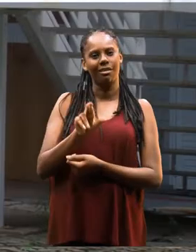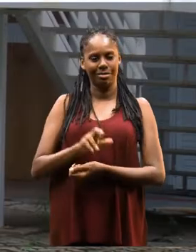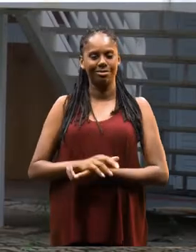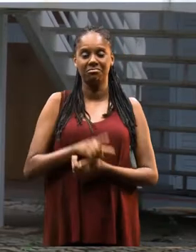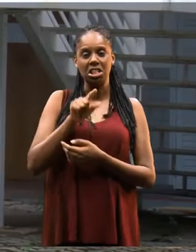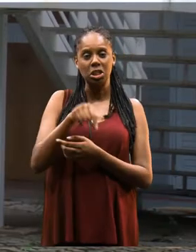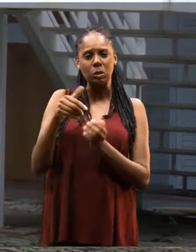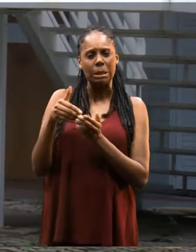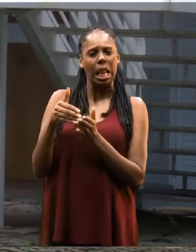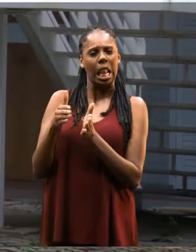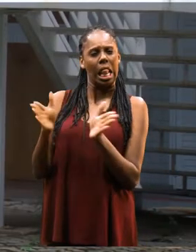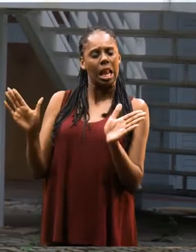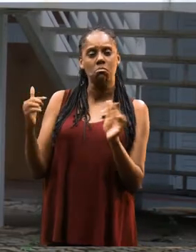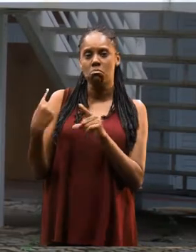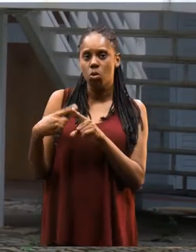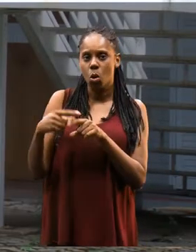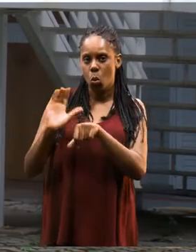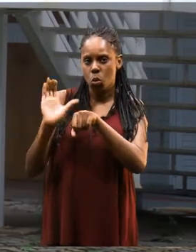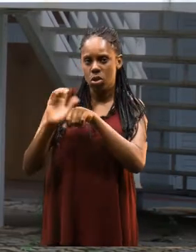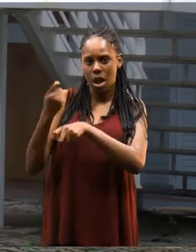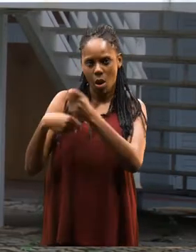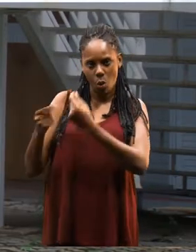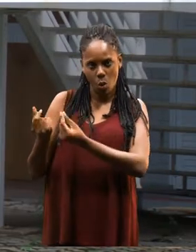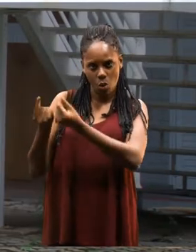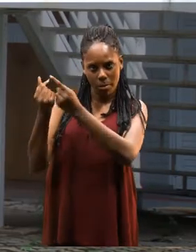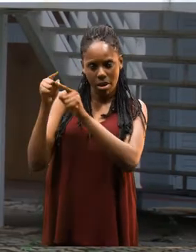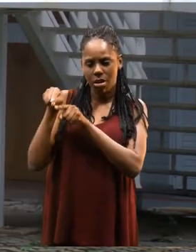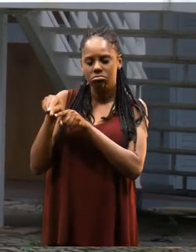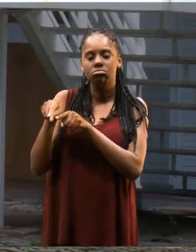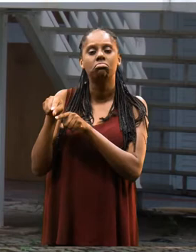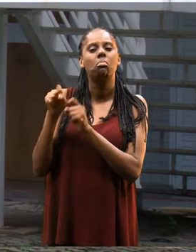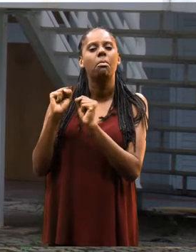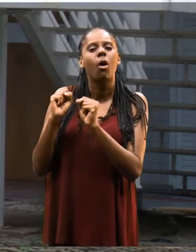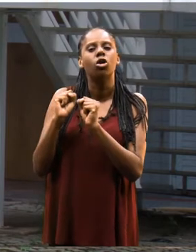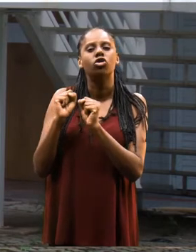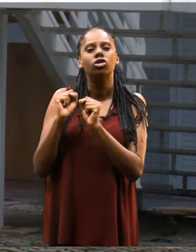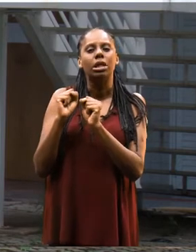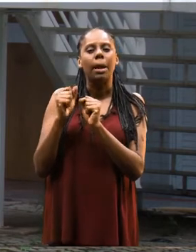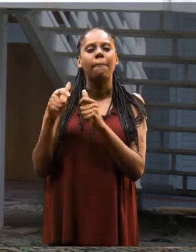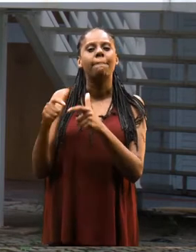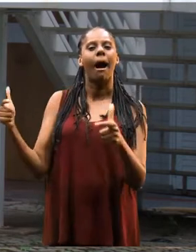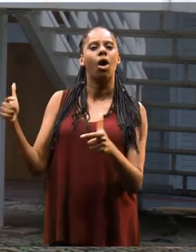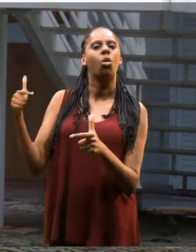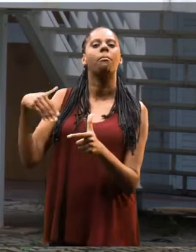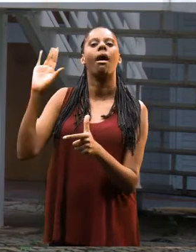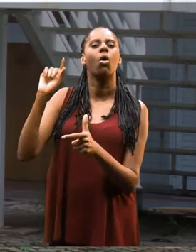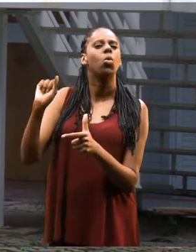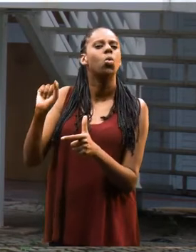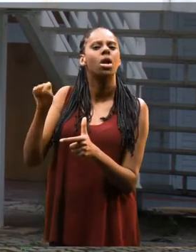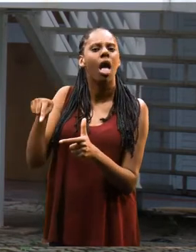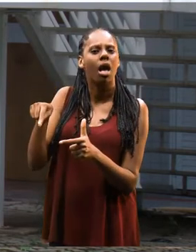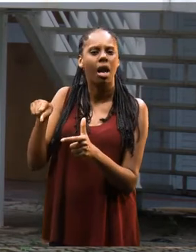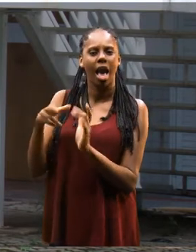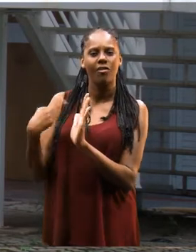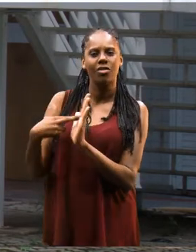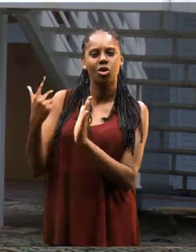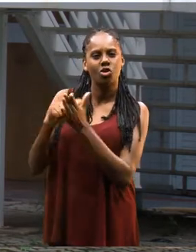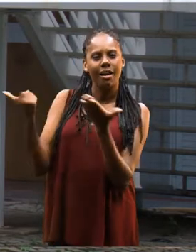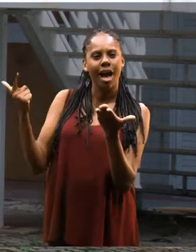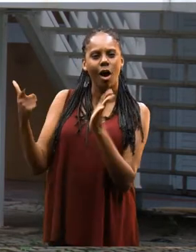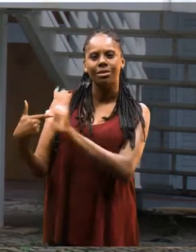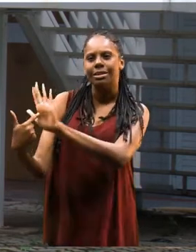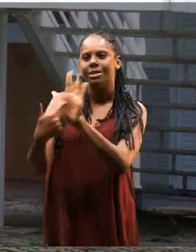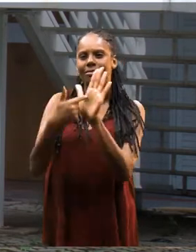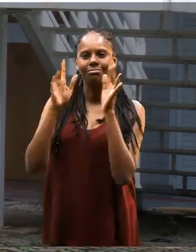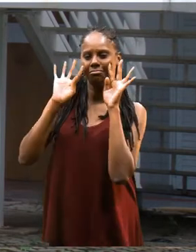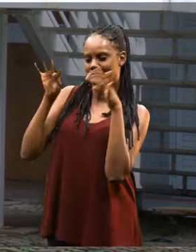E isso é muito abrangente, porque no curso de economia a gente pode seguir a parte mais macro, que é isso que todo mundo vê nas